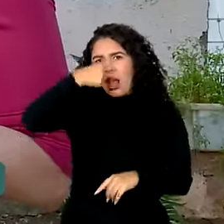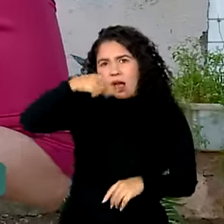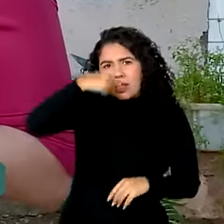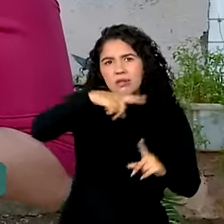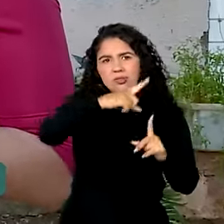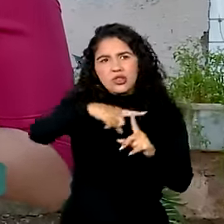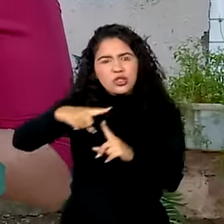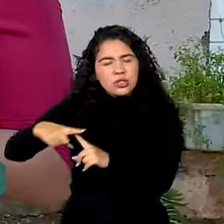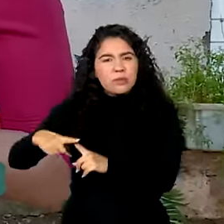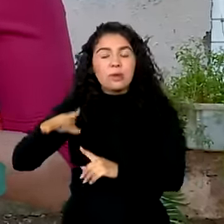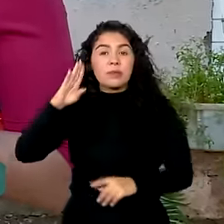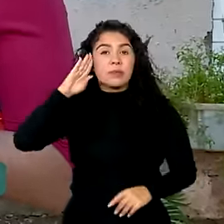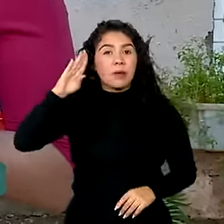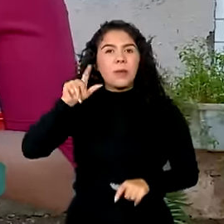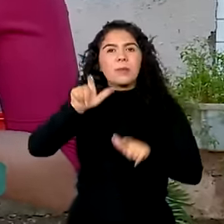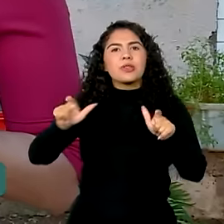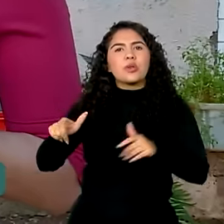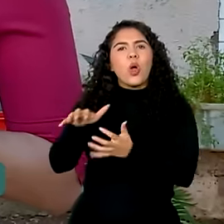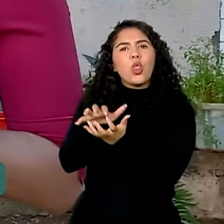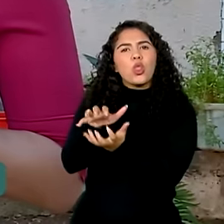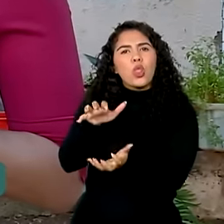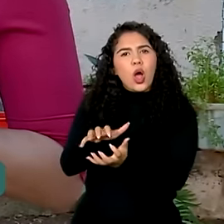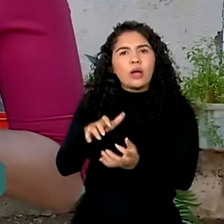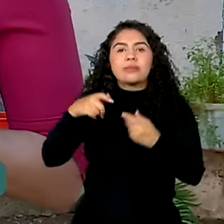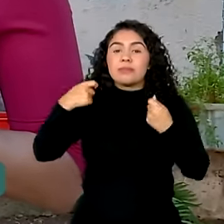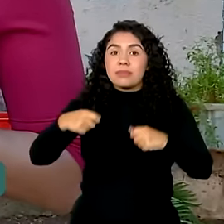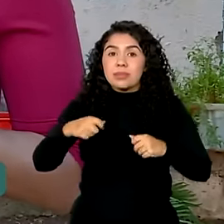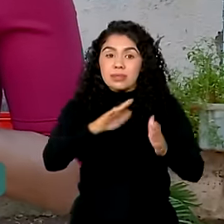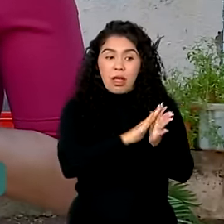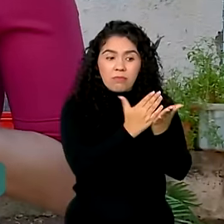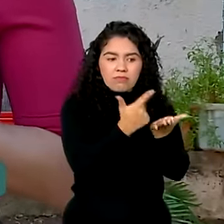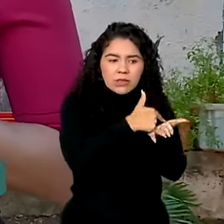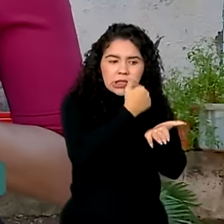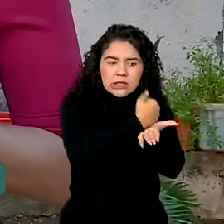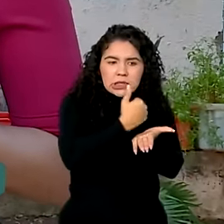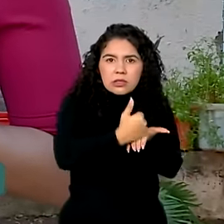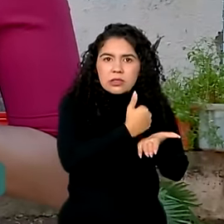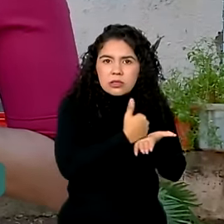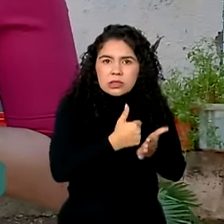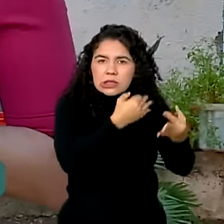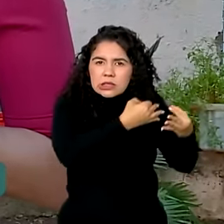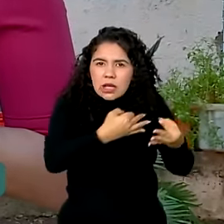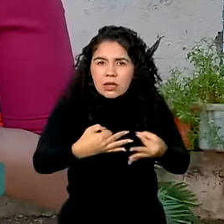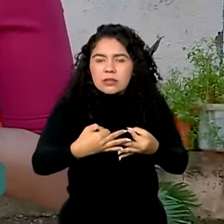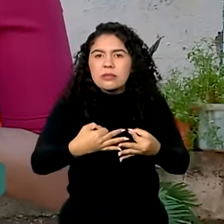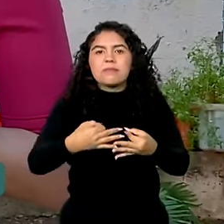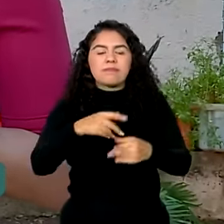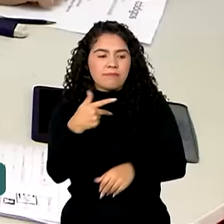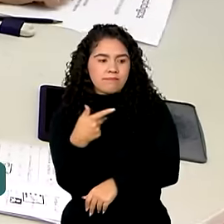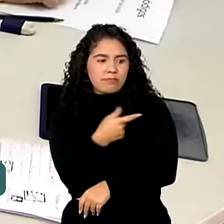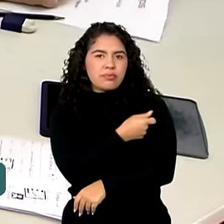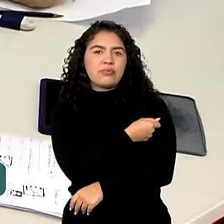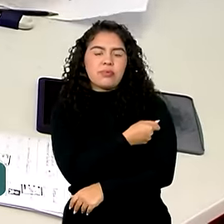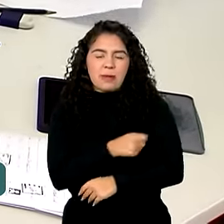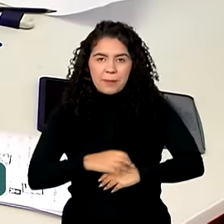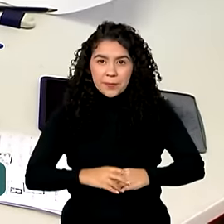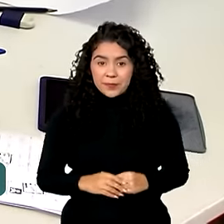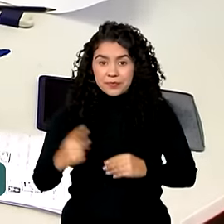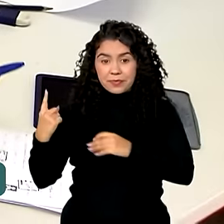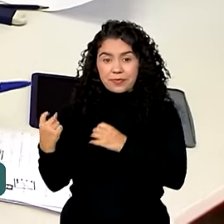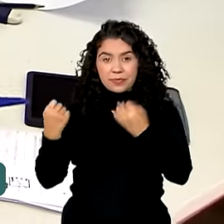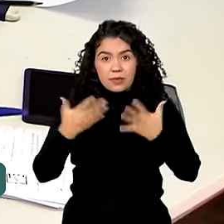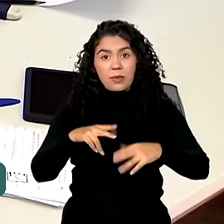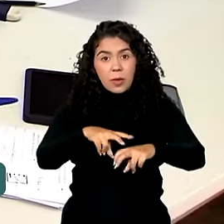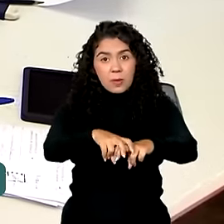é idoso, um cartão de vacinação como esse, atualizado, pode fazer toda a diferença. Através do